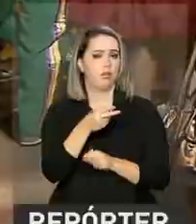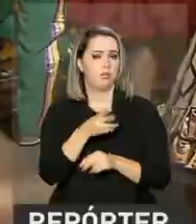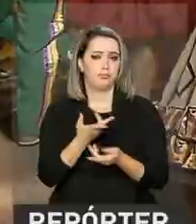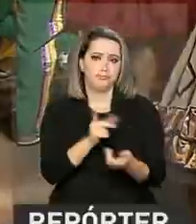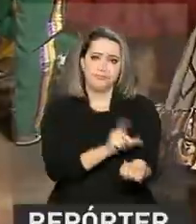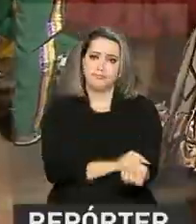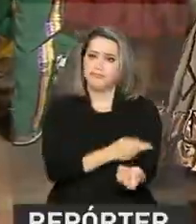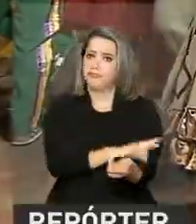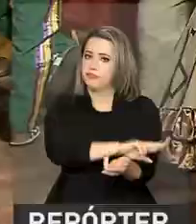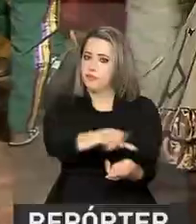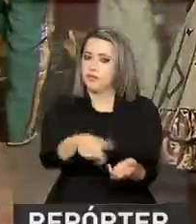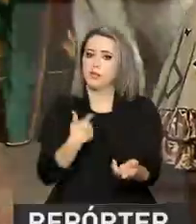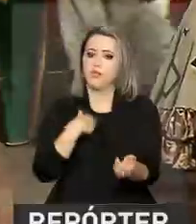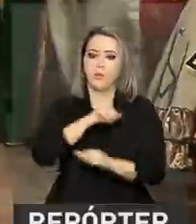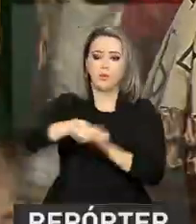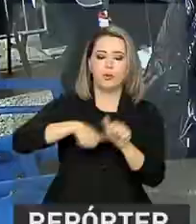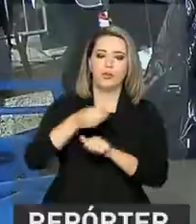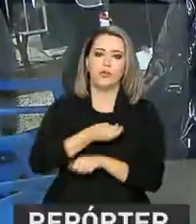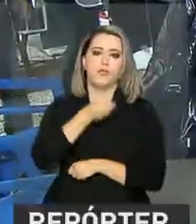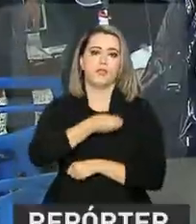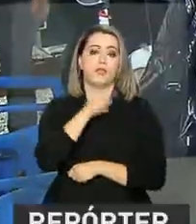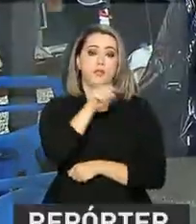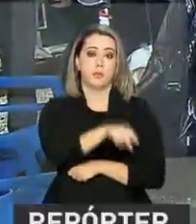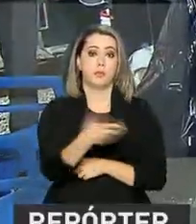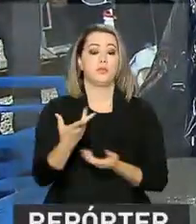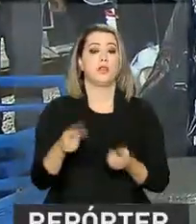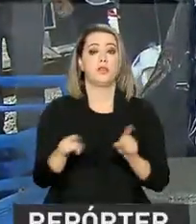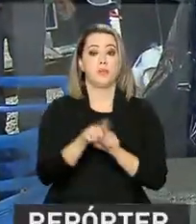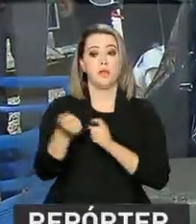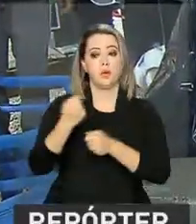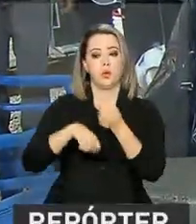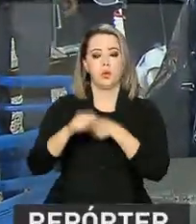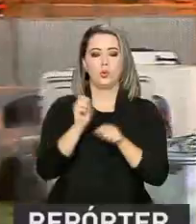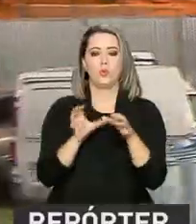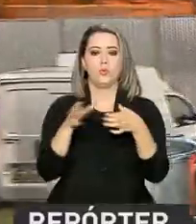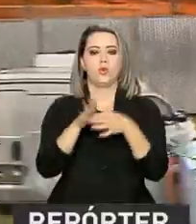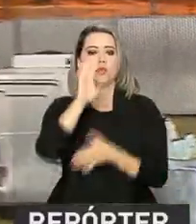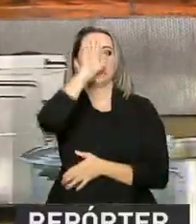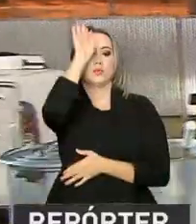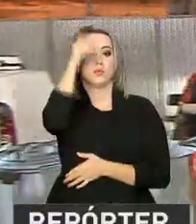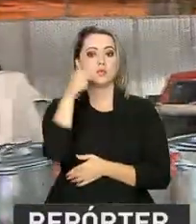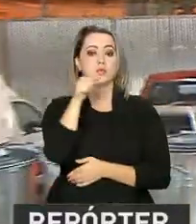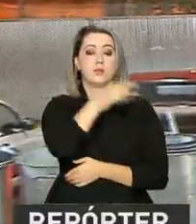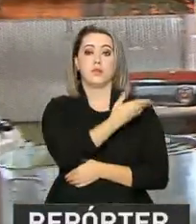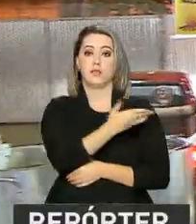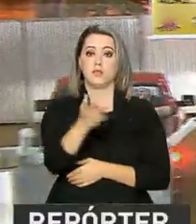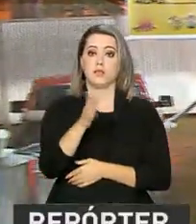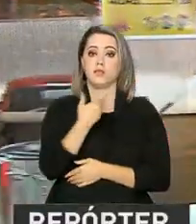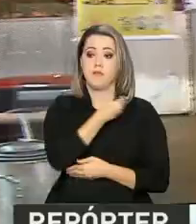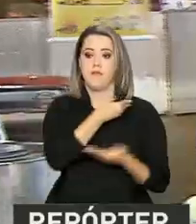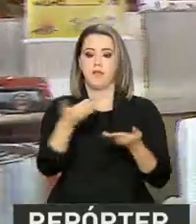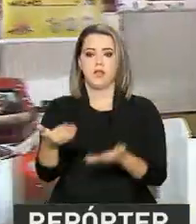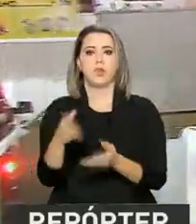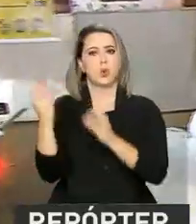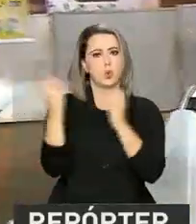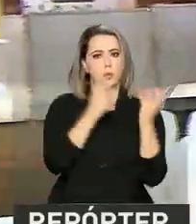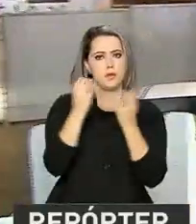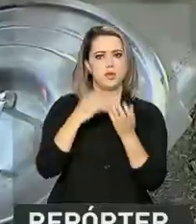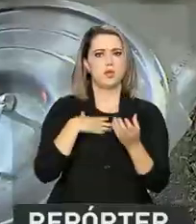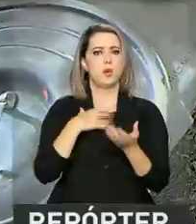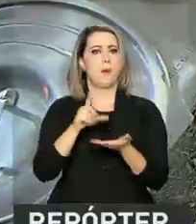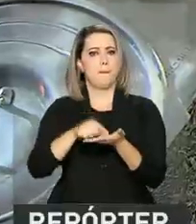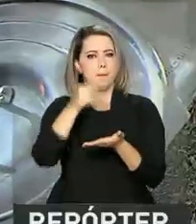movimentam a economia das comunidades. Os principais produtos consumidos nos eventos são derivados do milho, como